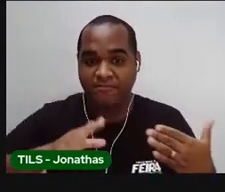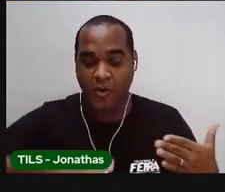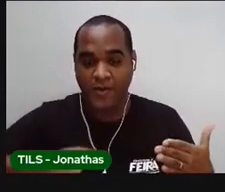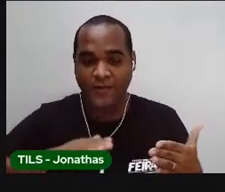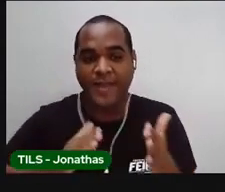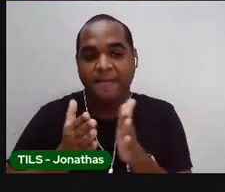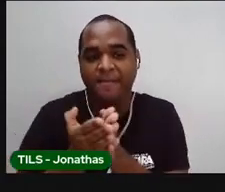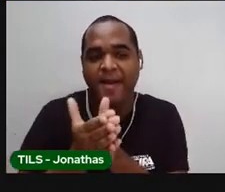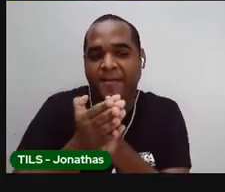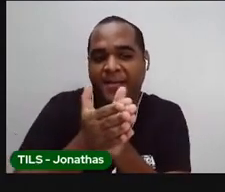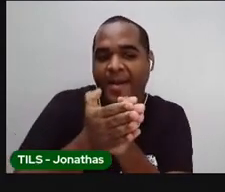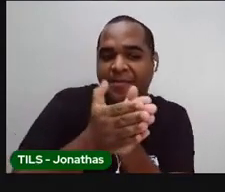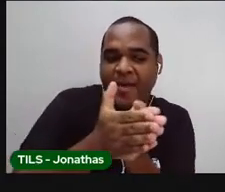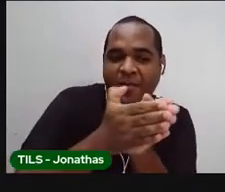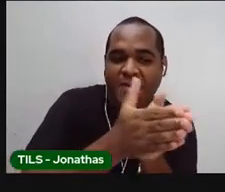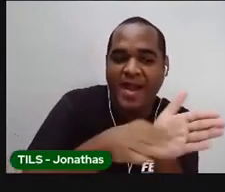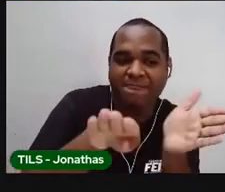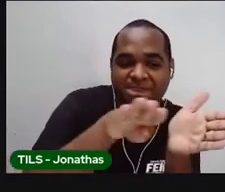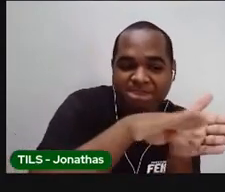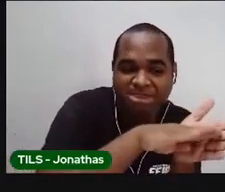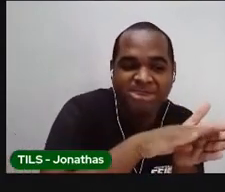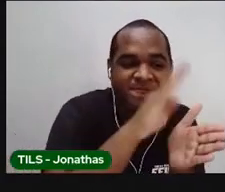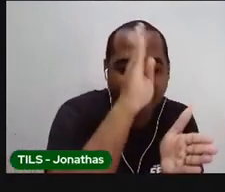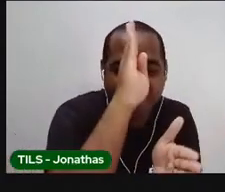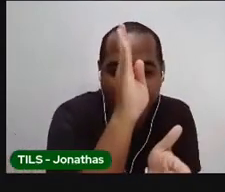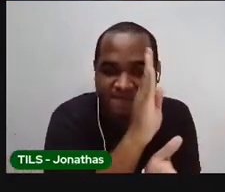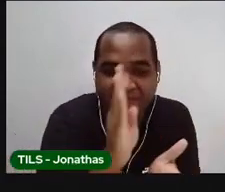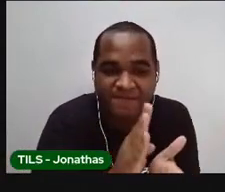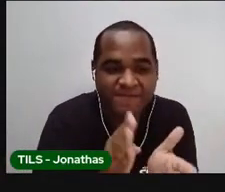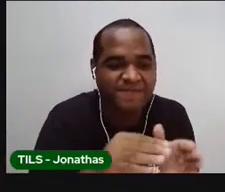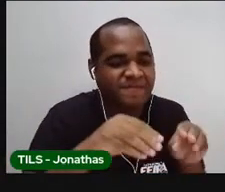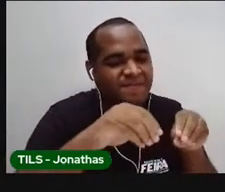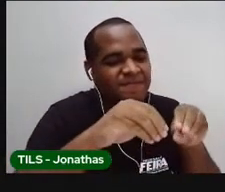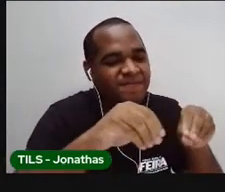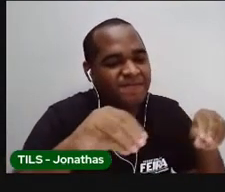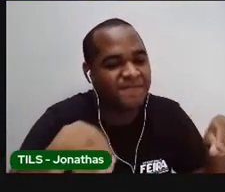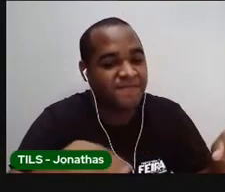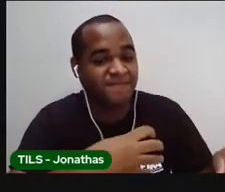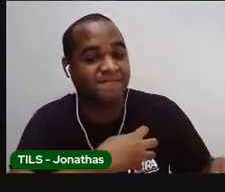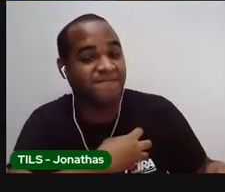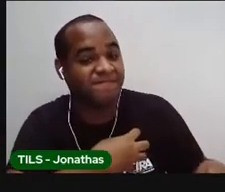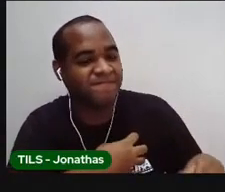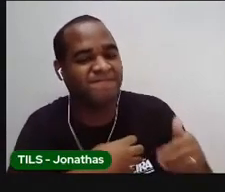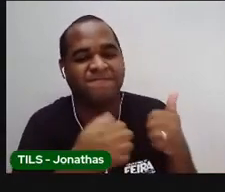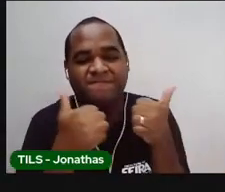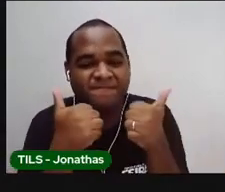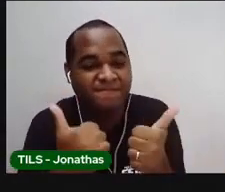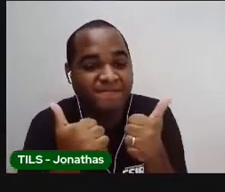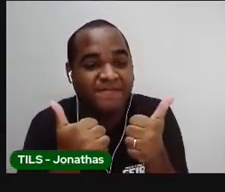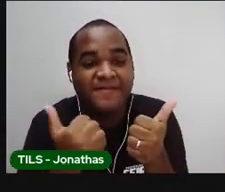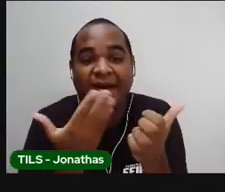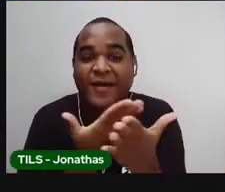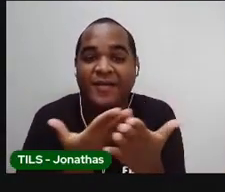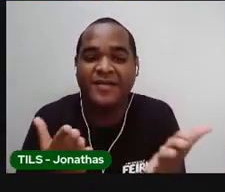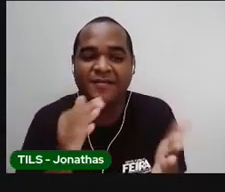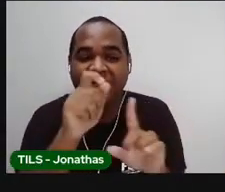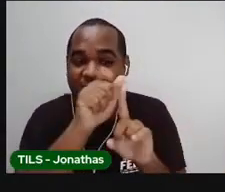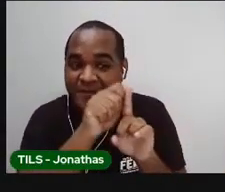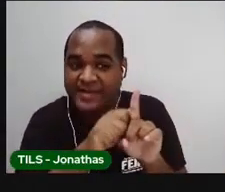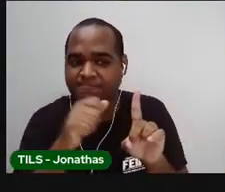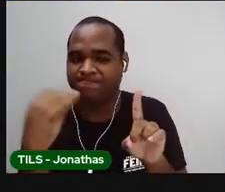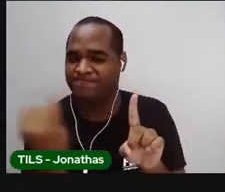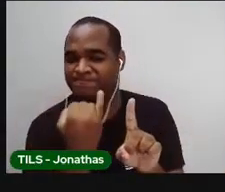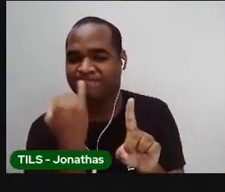descobriram o Brasil e chegaram aqui na nossa amada Bahia. Viu como esse mês é muito